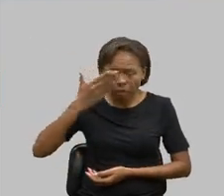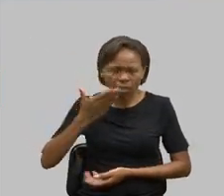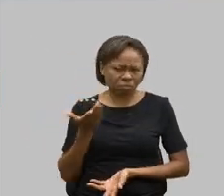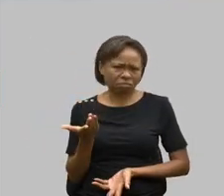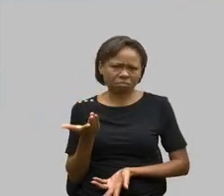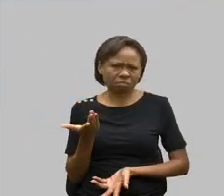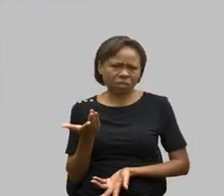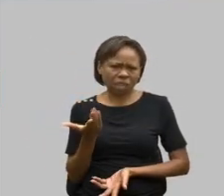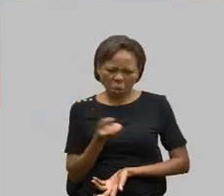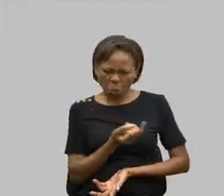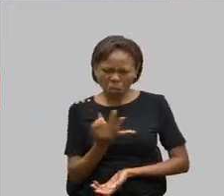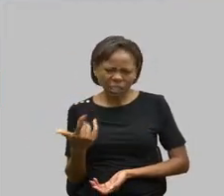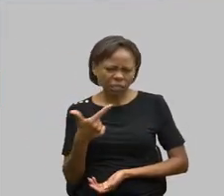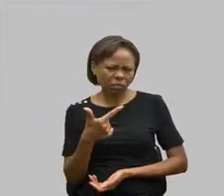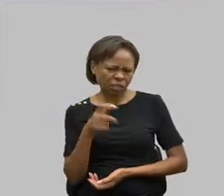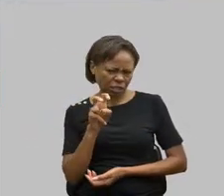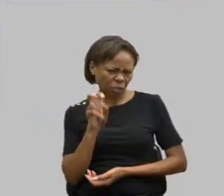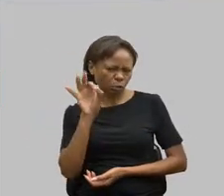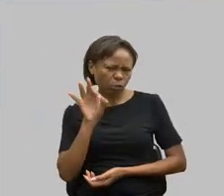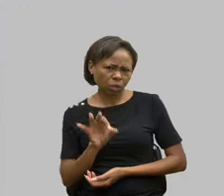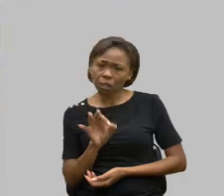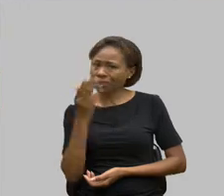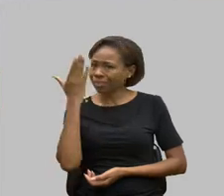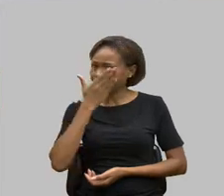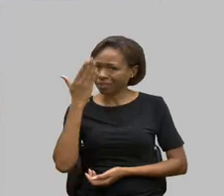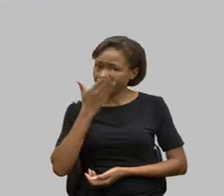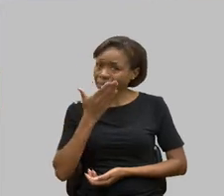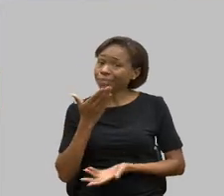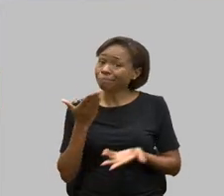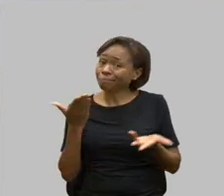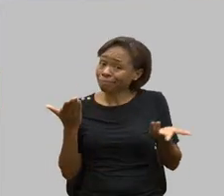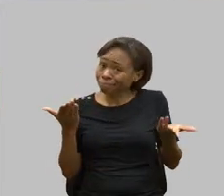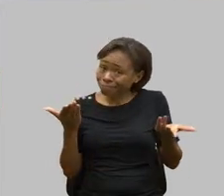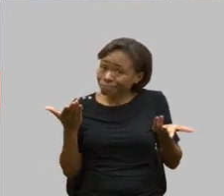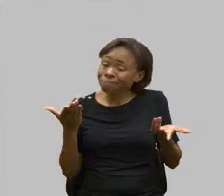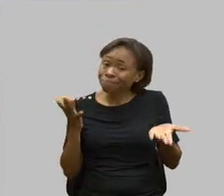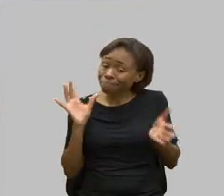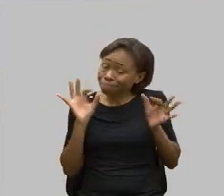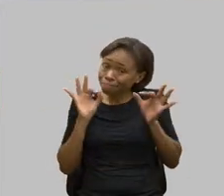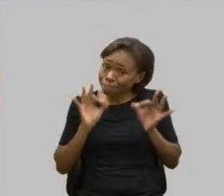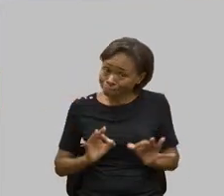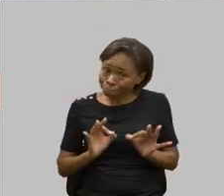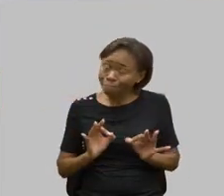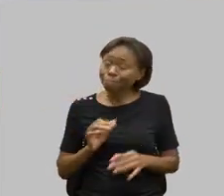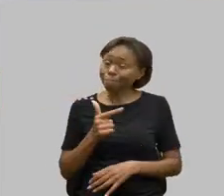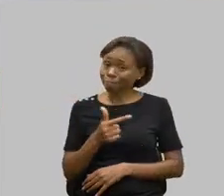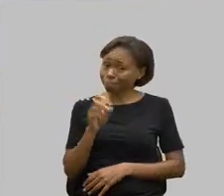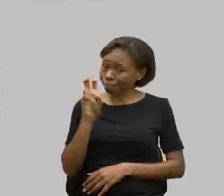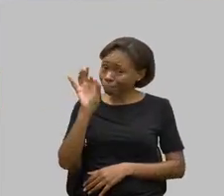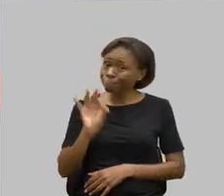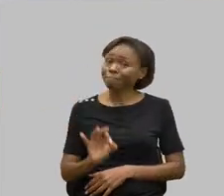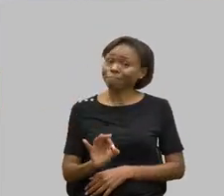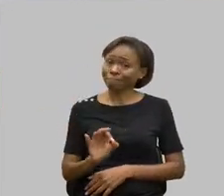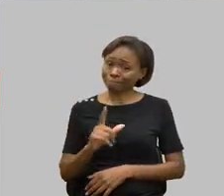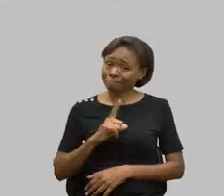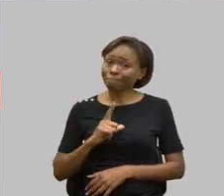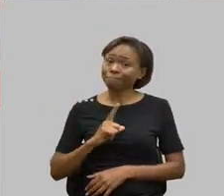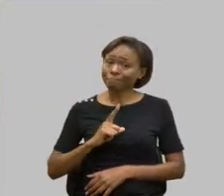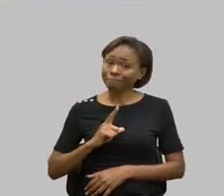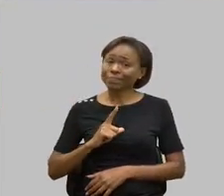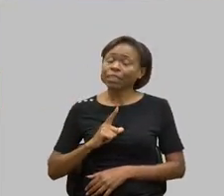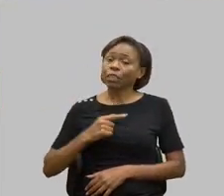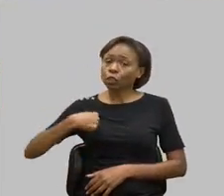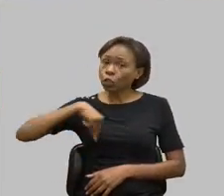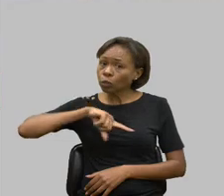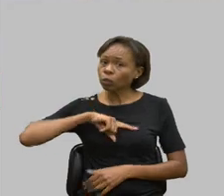grande de pessoas, mas é estatístico. Estão aí. E cada vez mais nós temos que